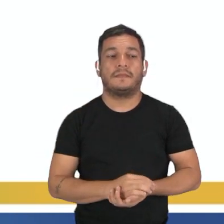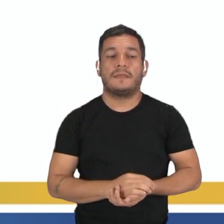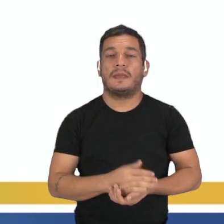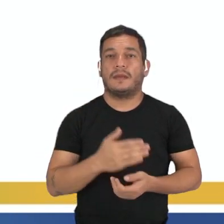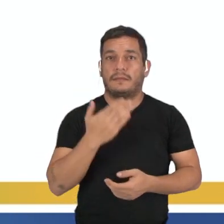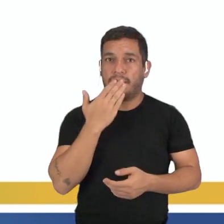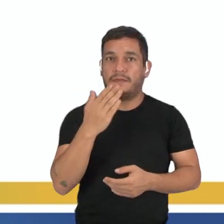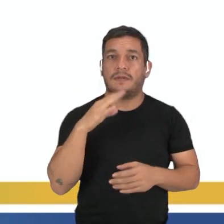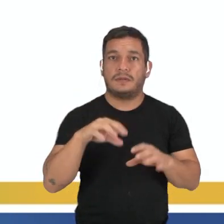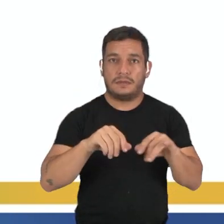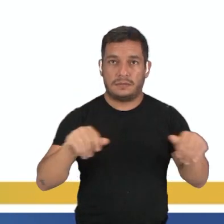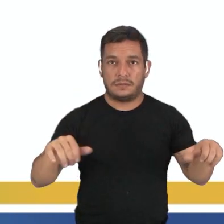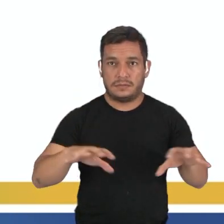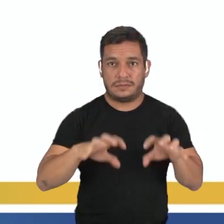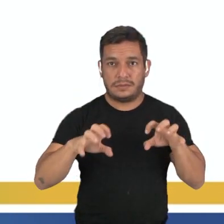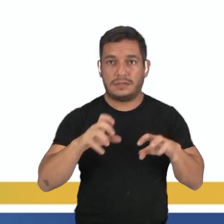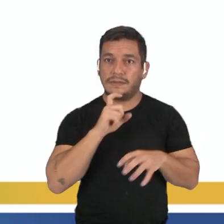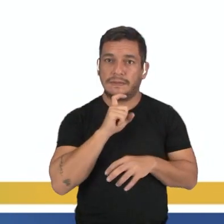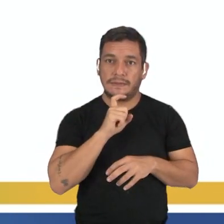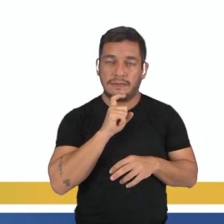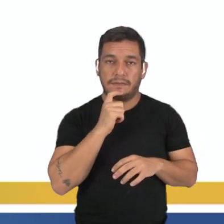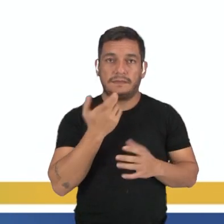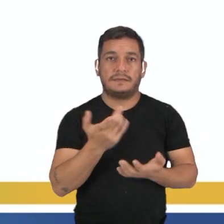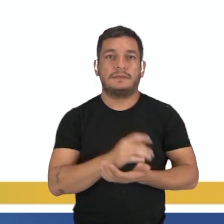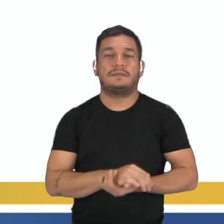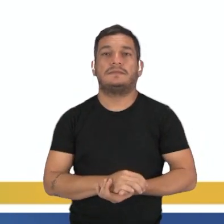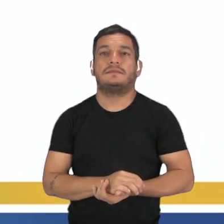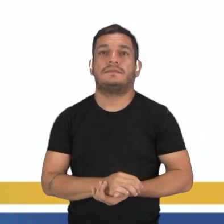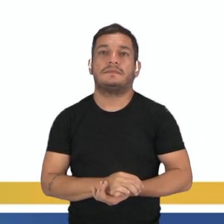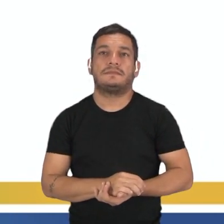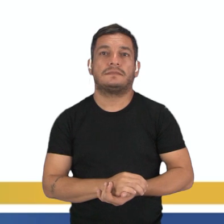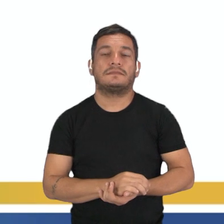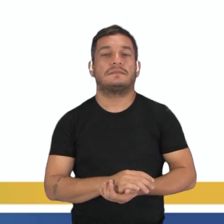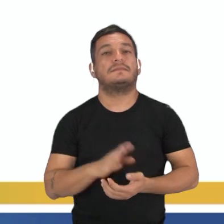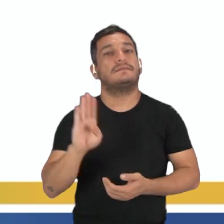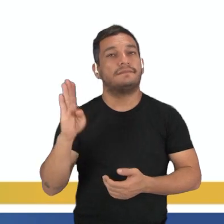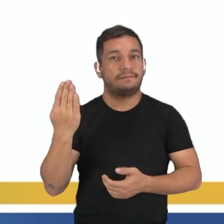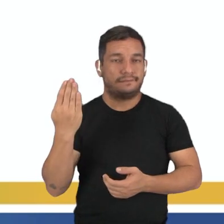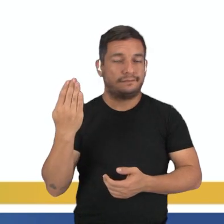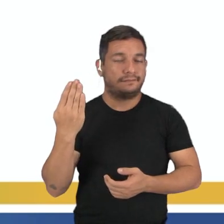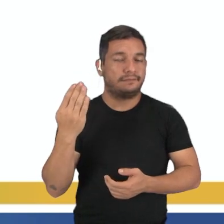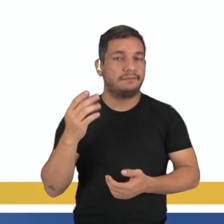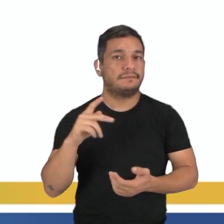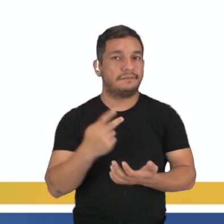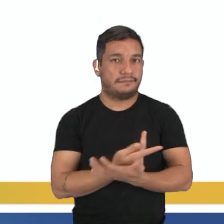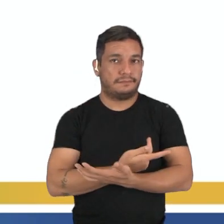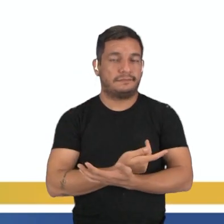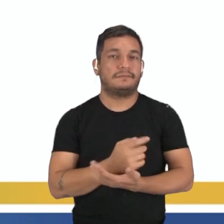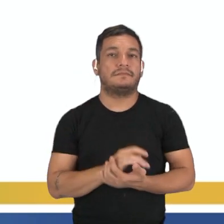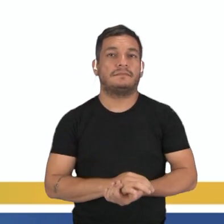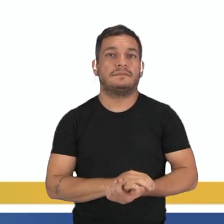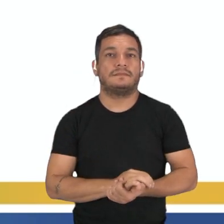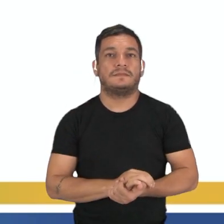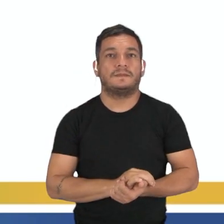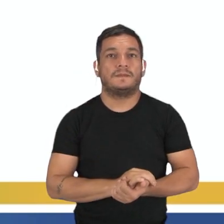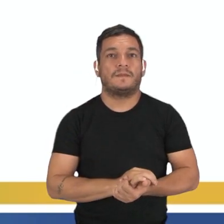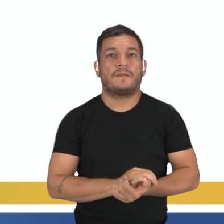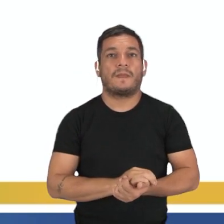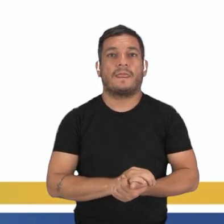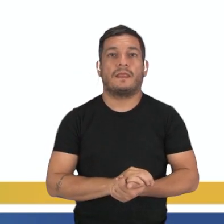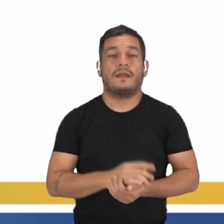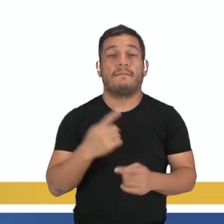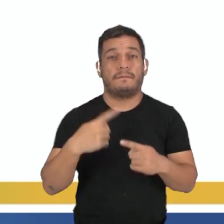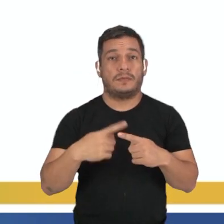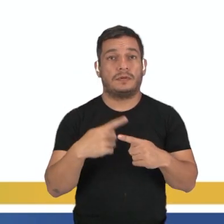Que preferem solos secos e frios. E aí? Nesse caso, essa afirmativa vai estar falsa, vai estar equivocada.